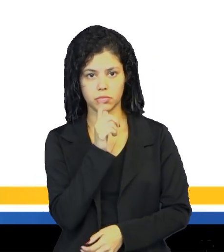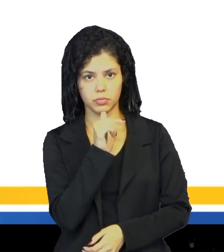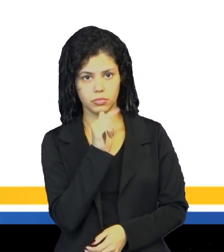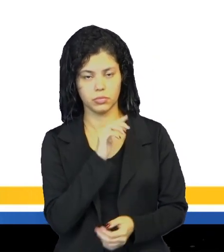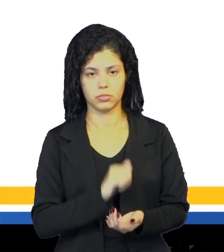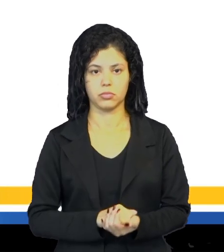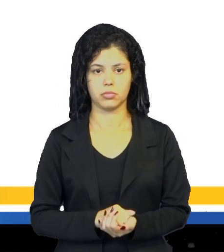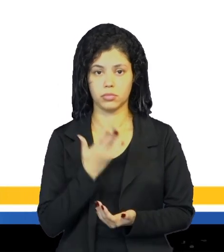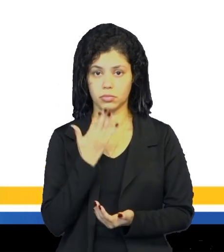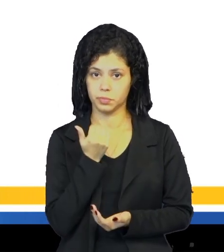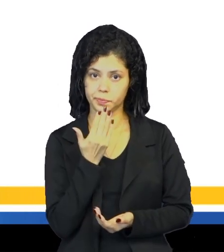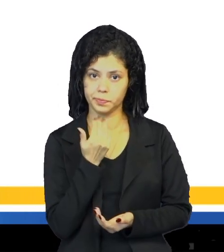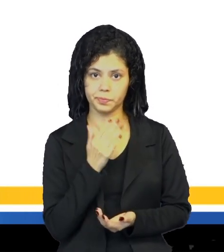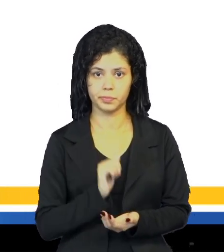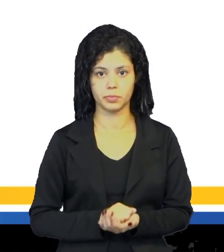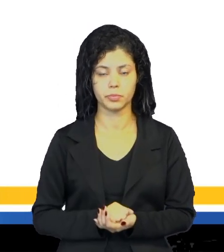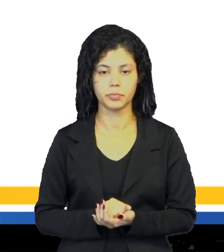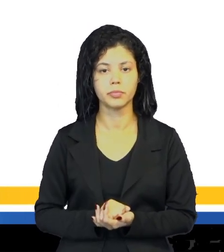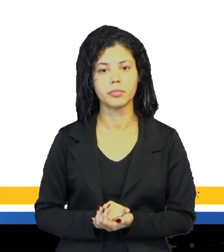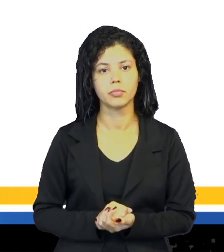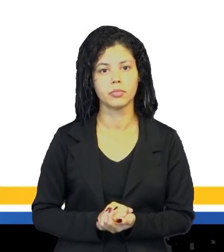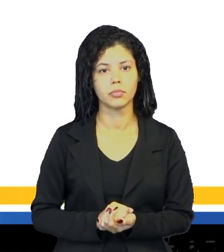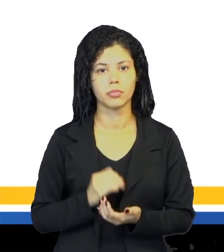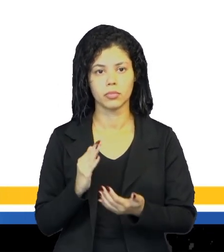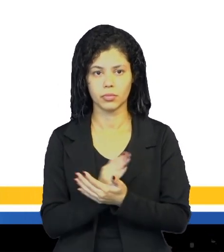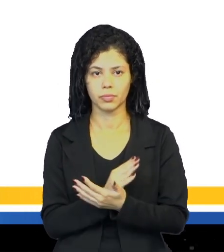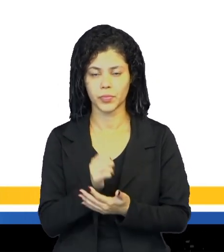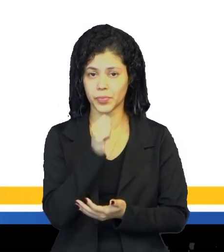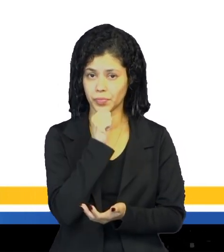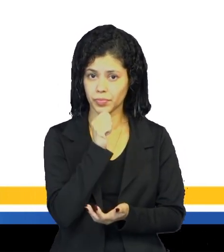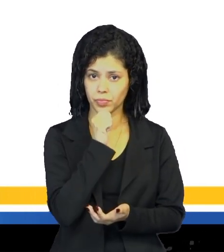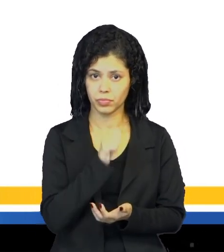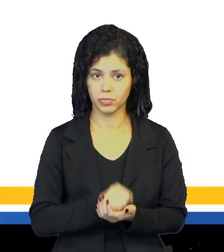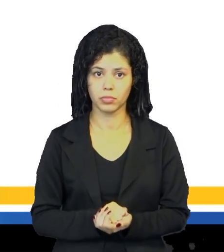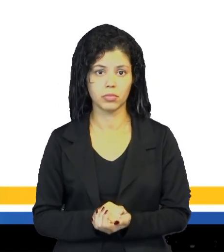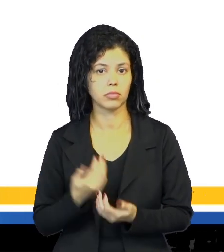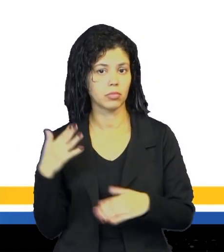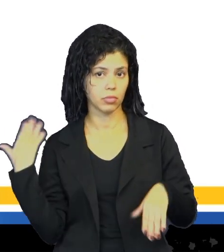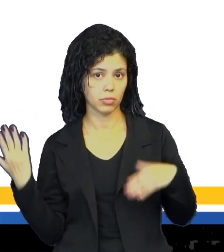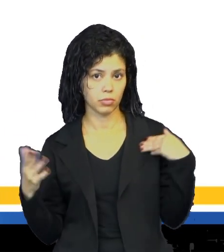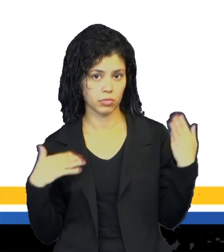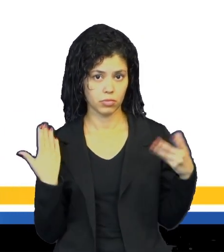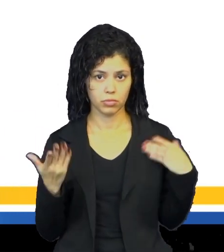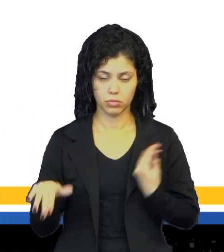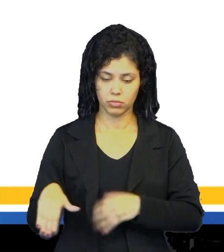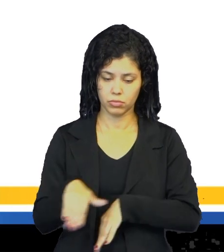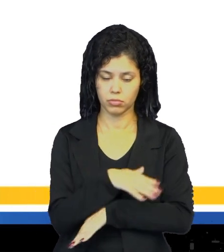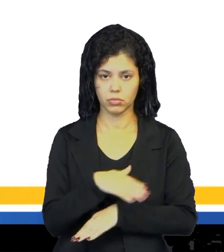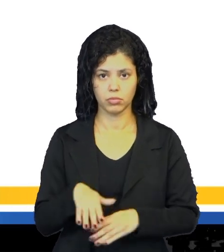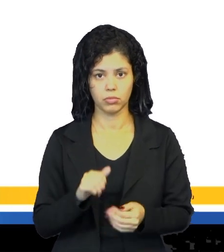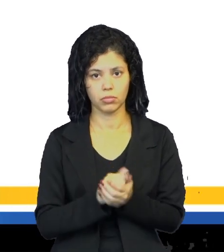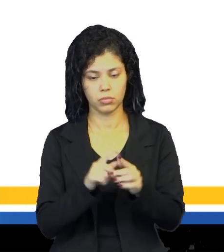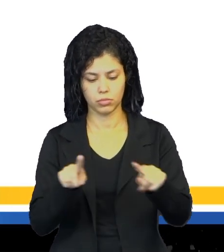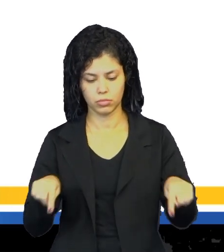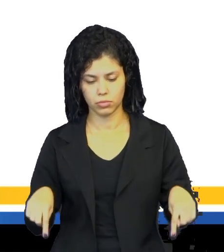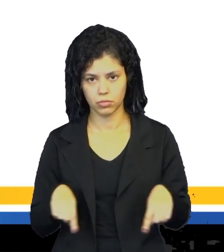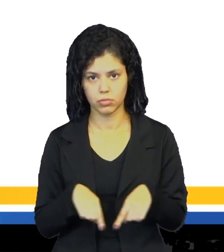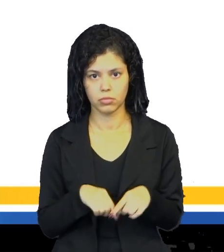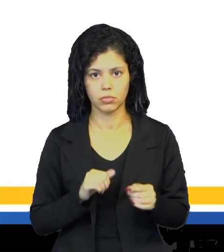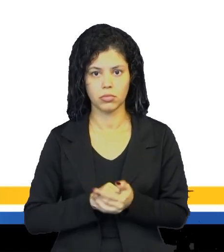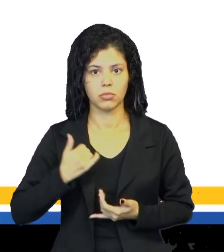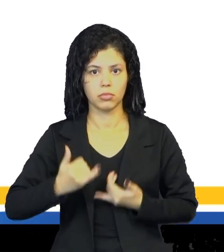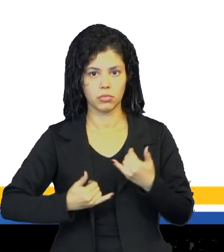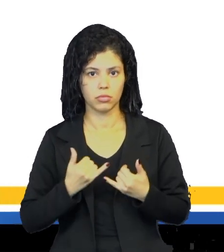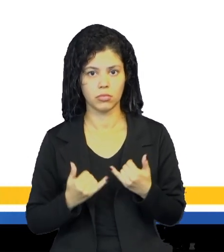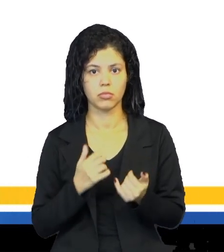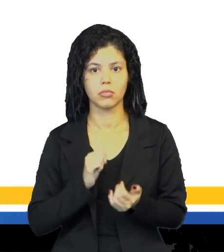água, lancha, né. Alguns ainda vão passear pelos corredores, outros, né, vão